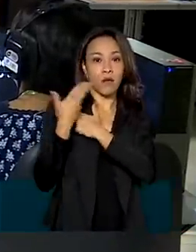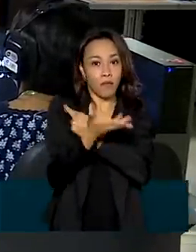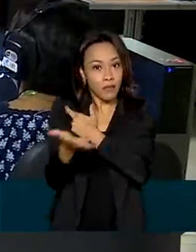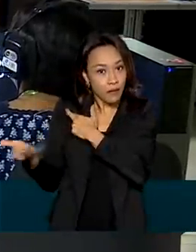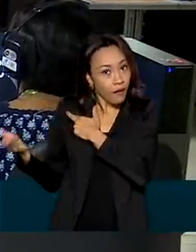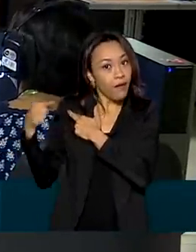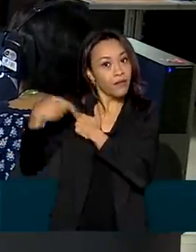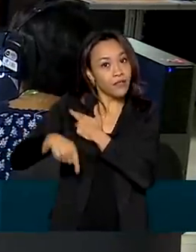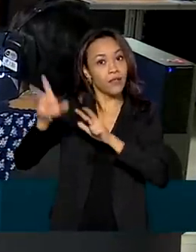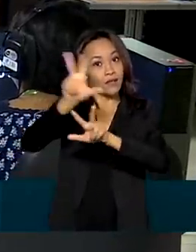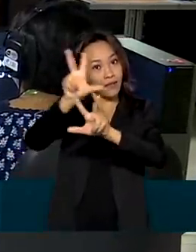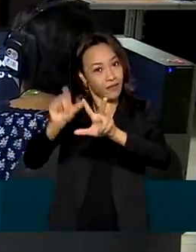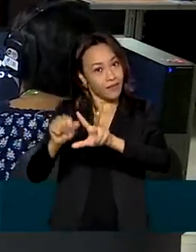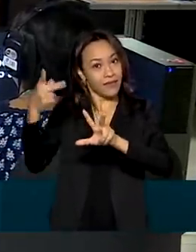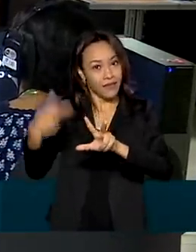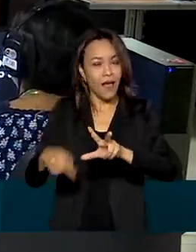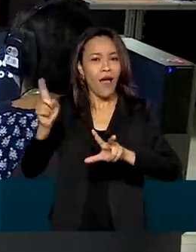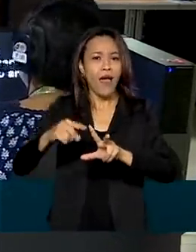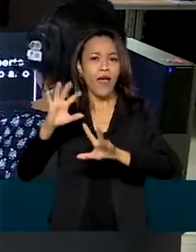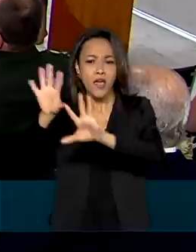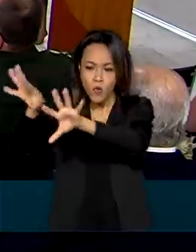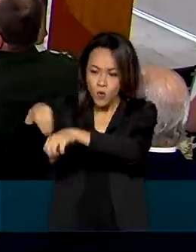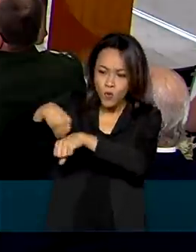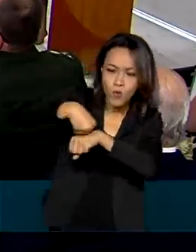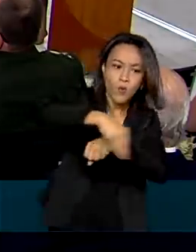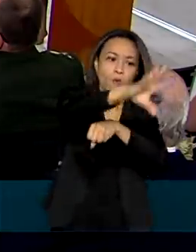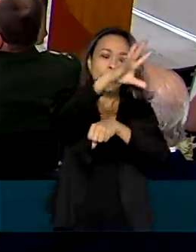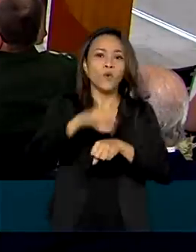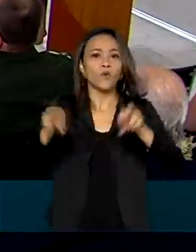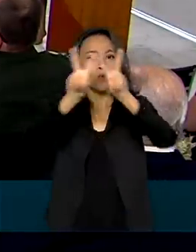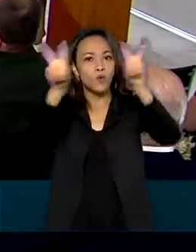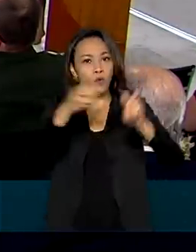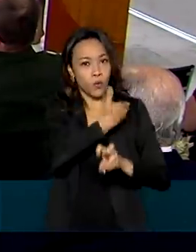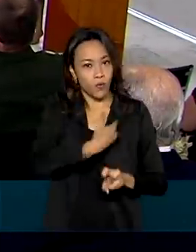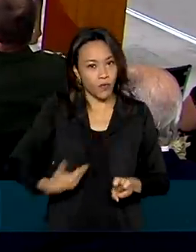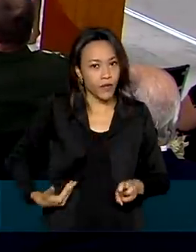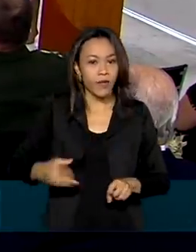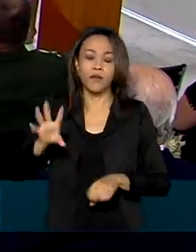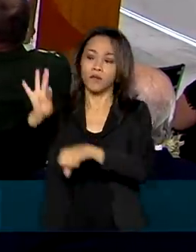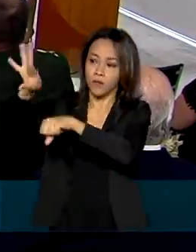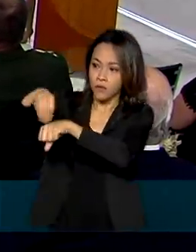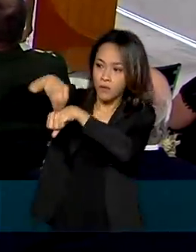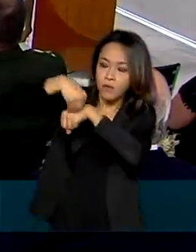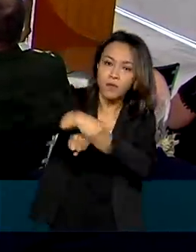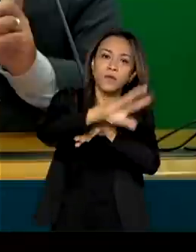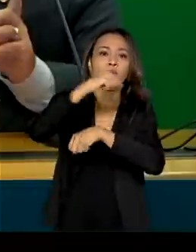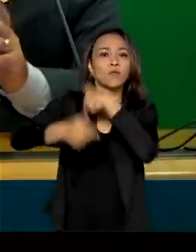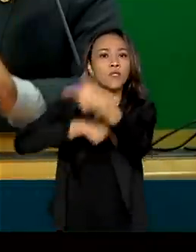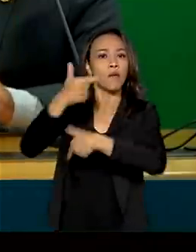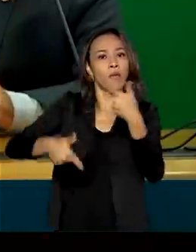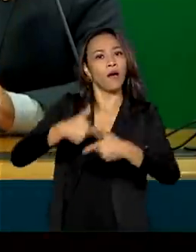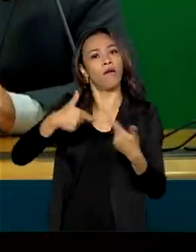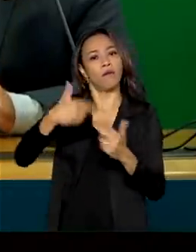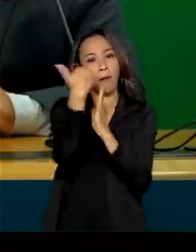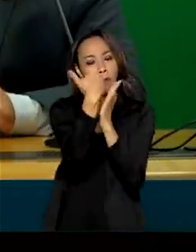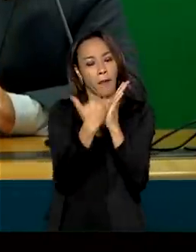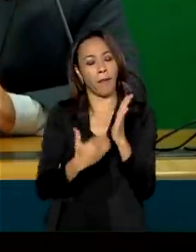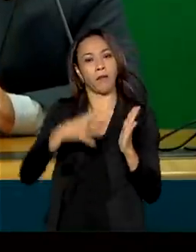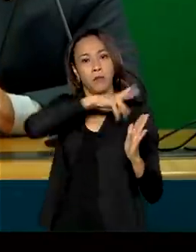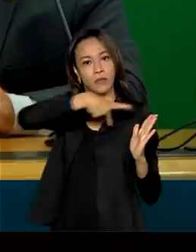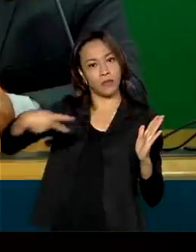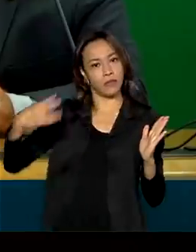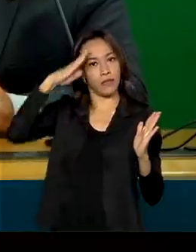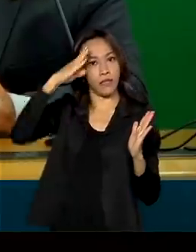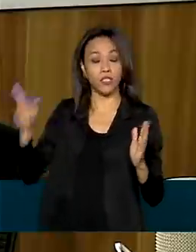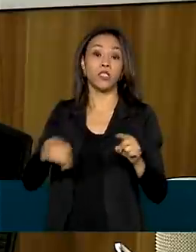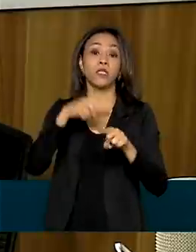informar e noticiar as ações do Poder Executivo, divulgar a agenda da Presidência da República e veicular programas,